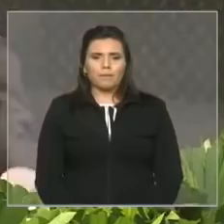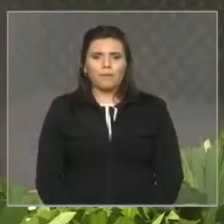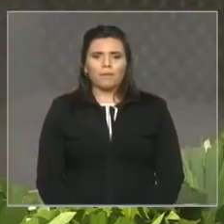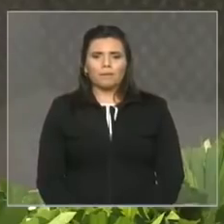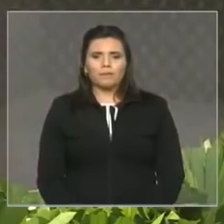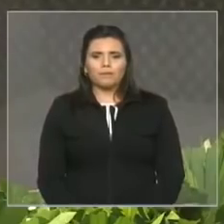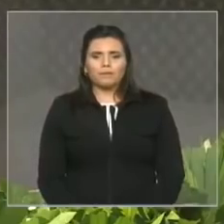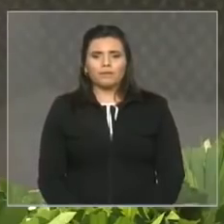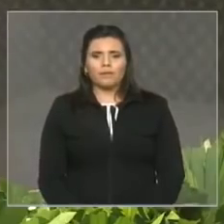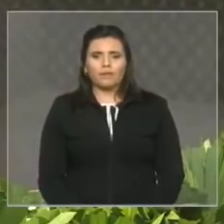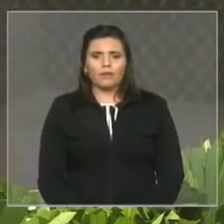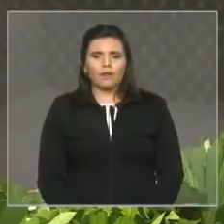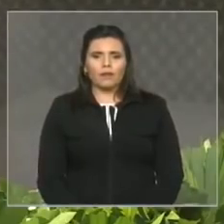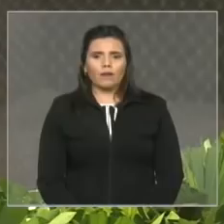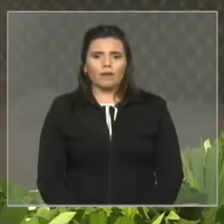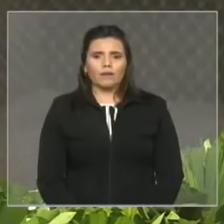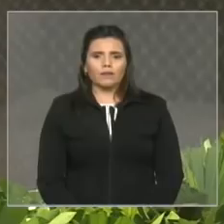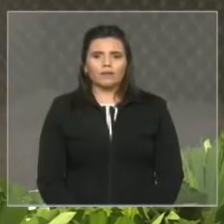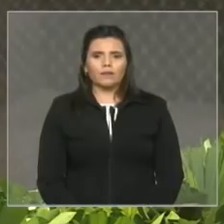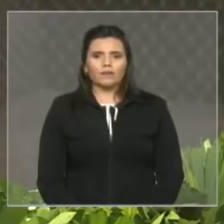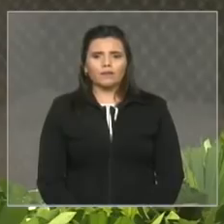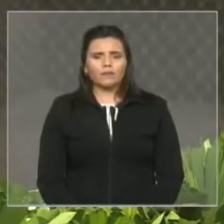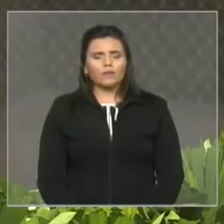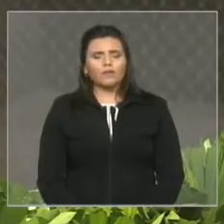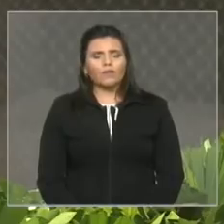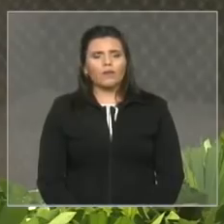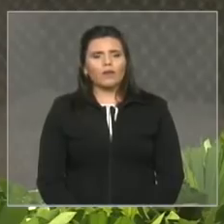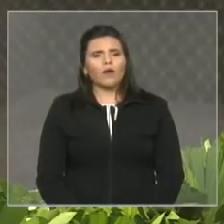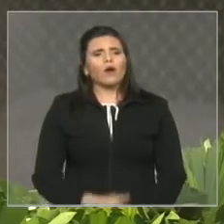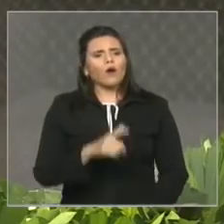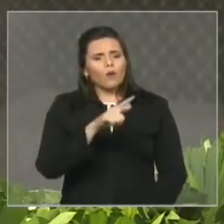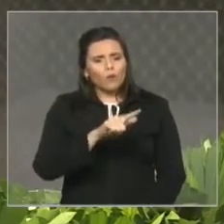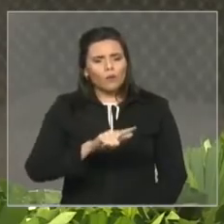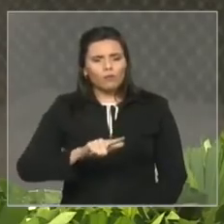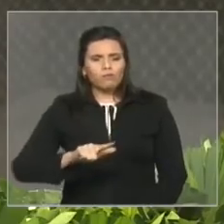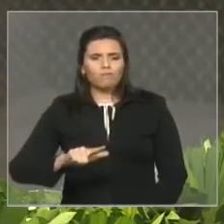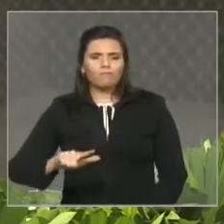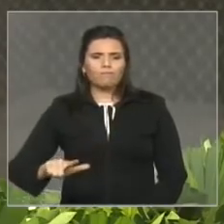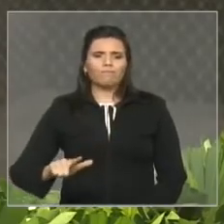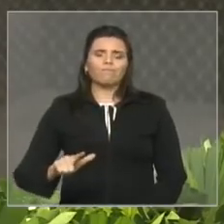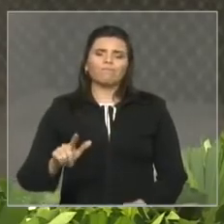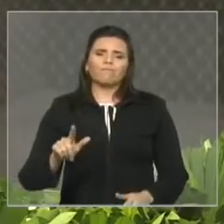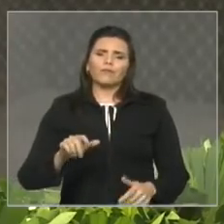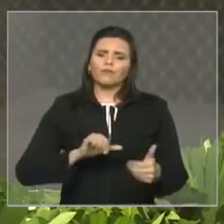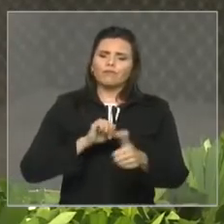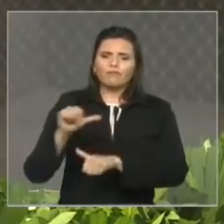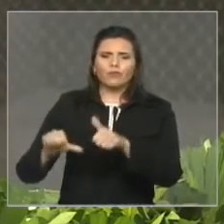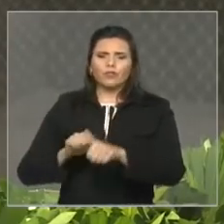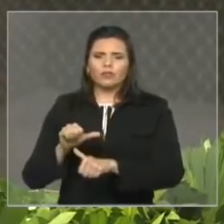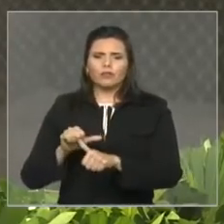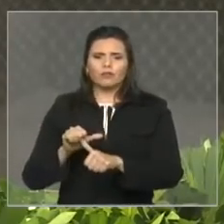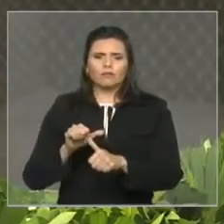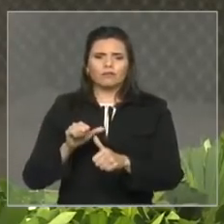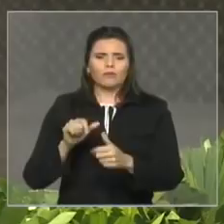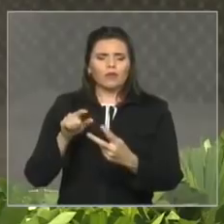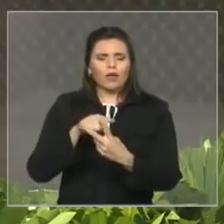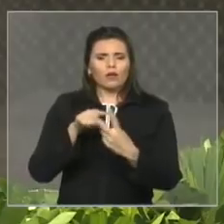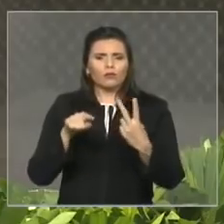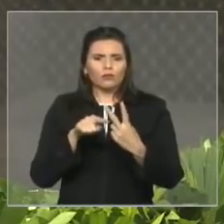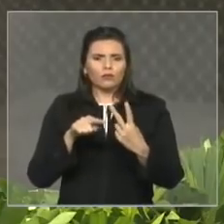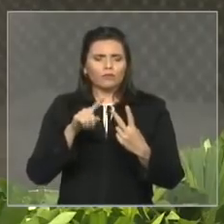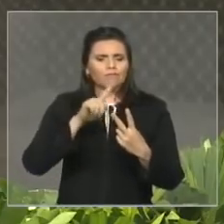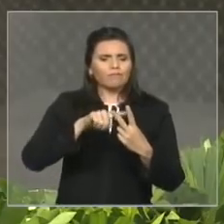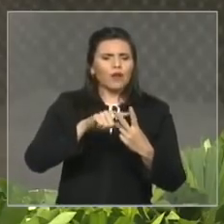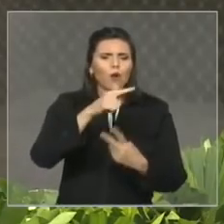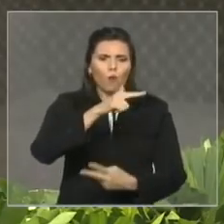continuidade e mudanças essa é a ambiguidade a concomitância que fiz referência mudanças porque